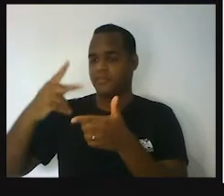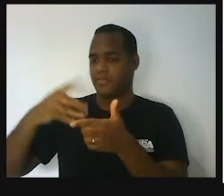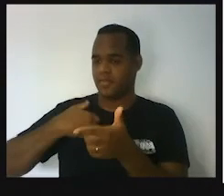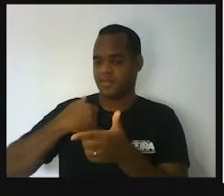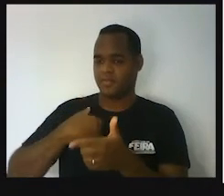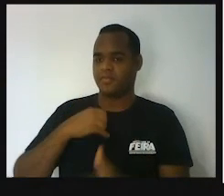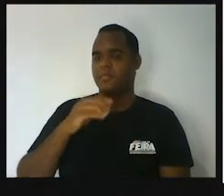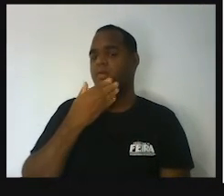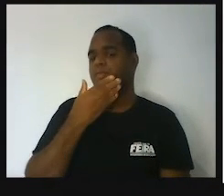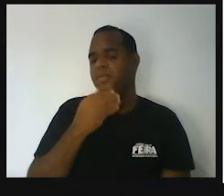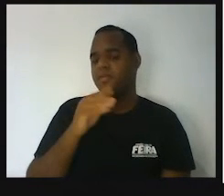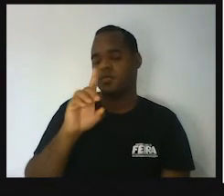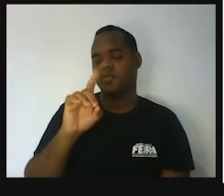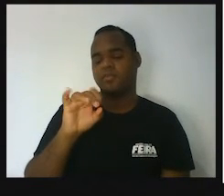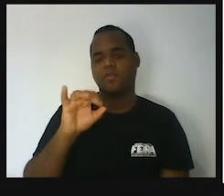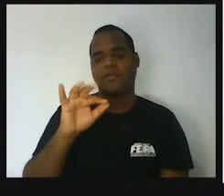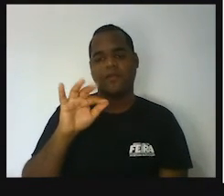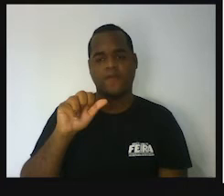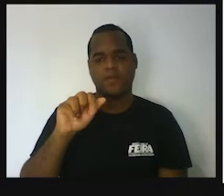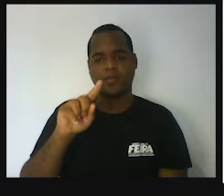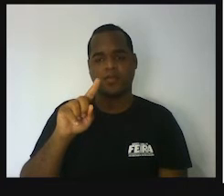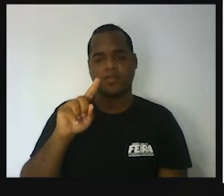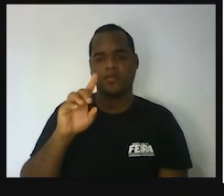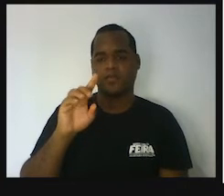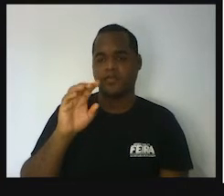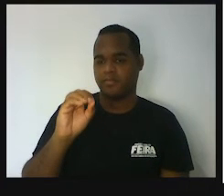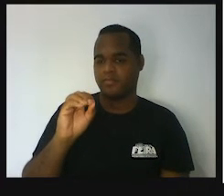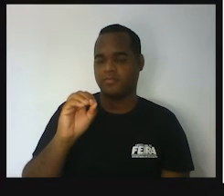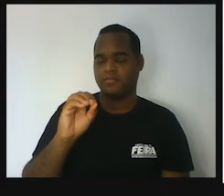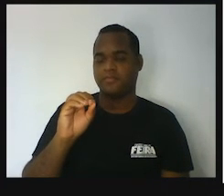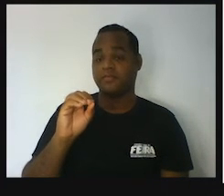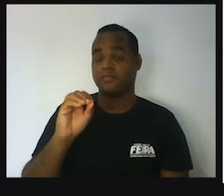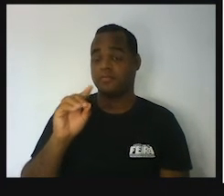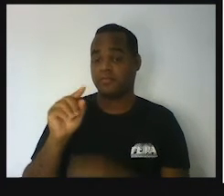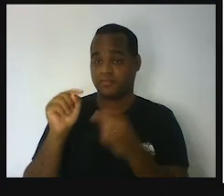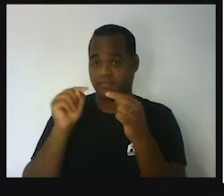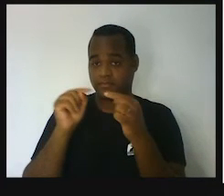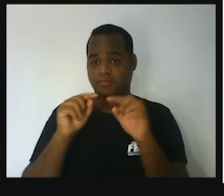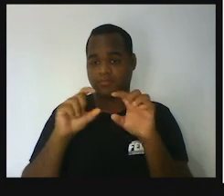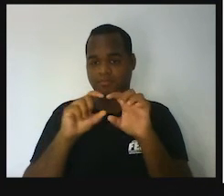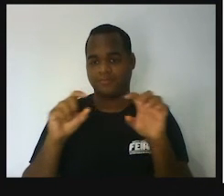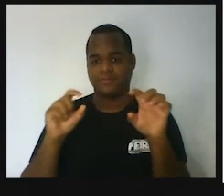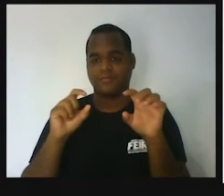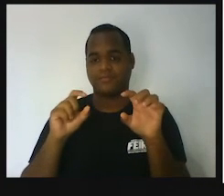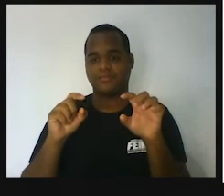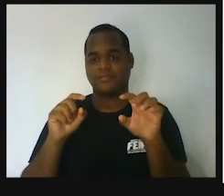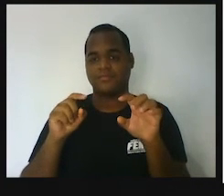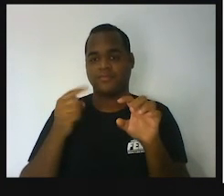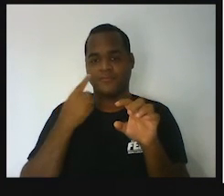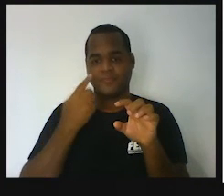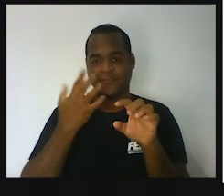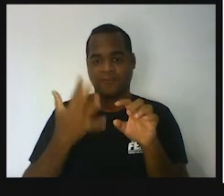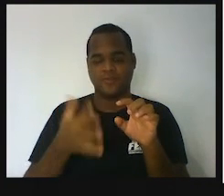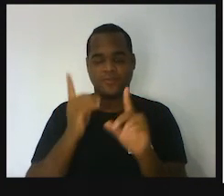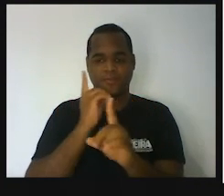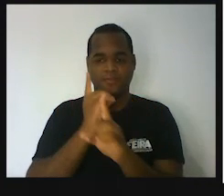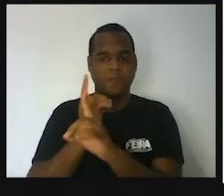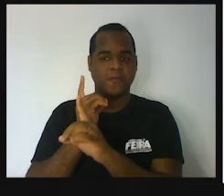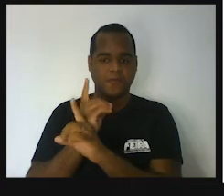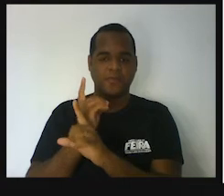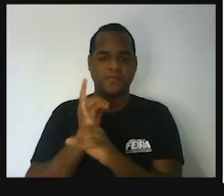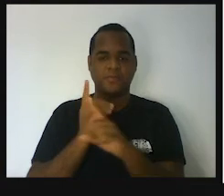Diofanto. Ó. E isso aqui, essa expressão que a gente encontrou, também